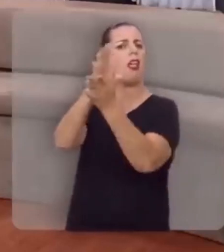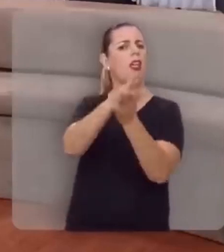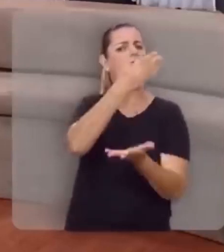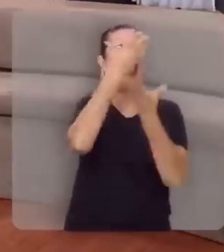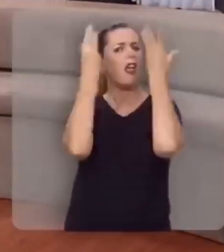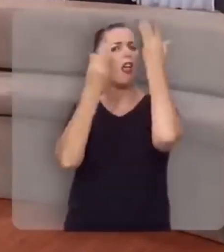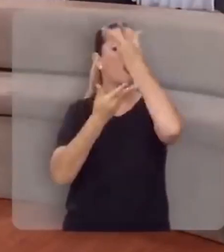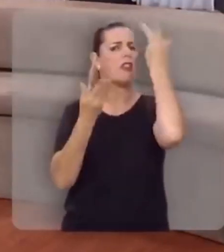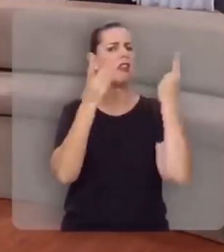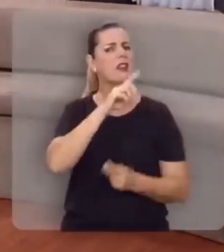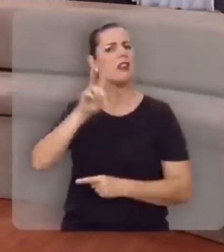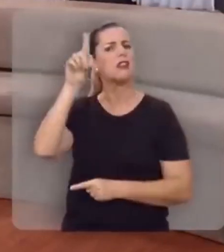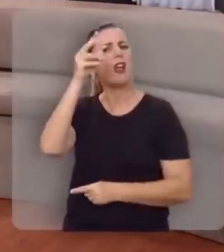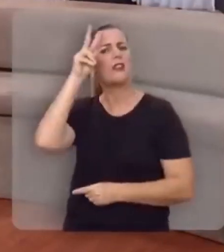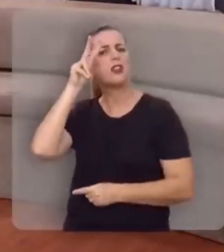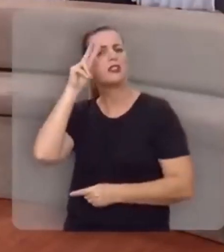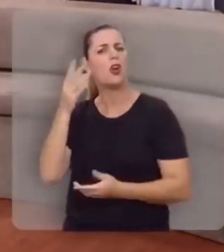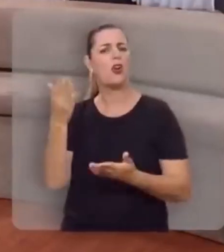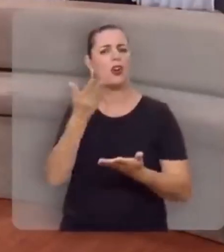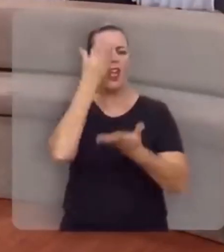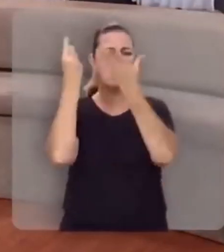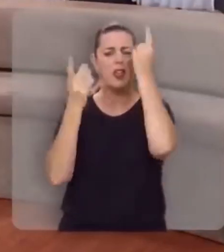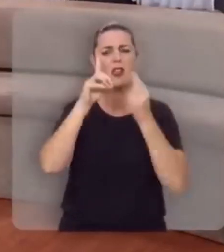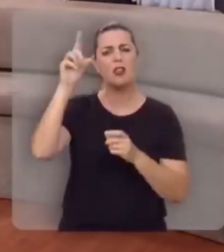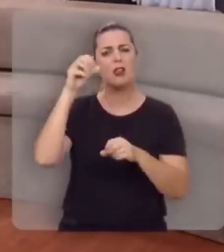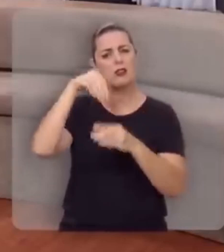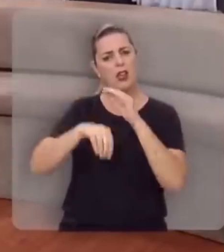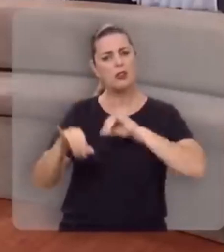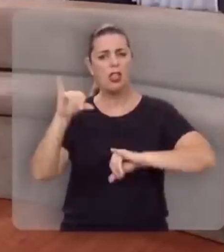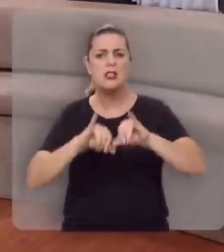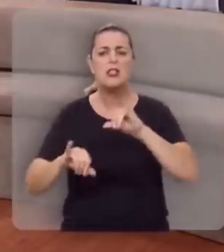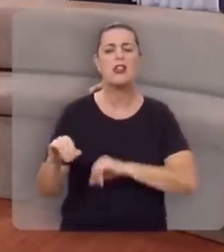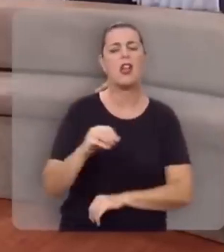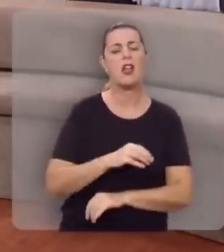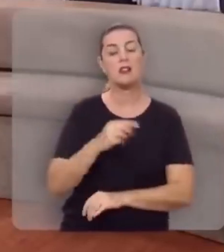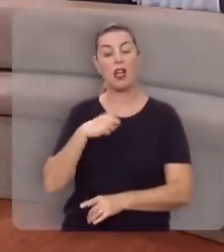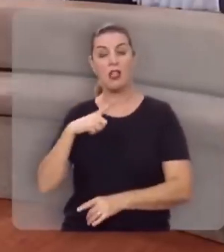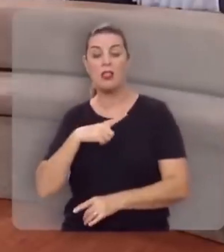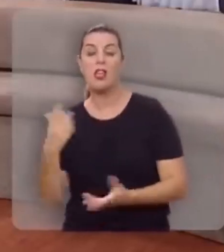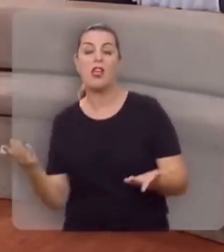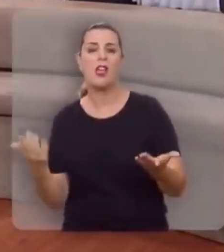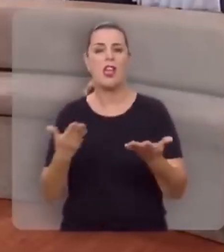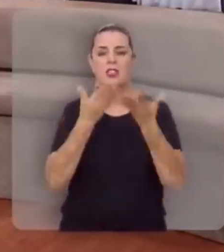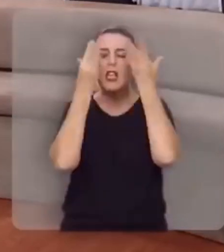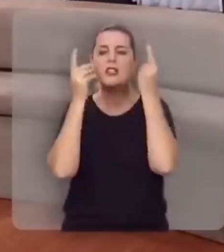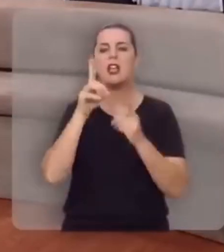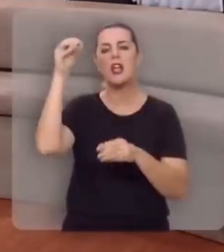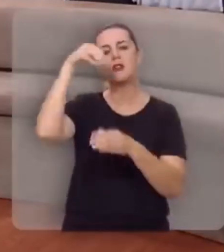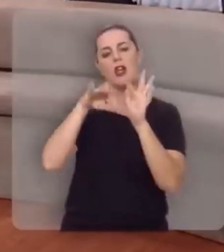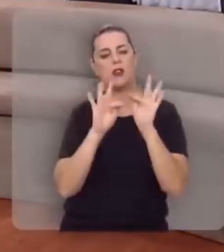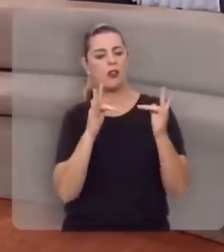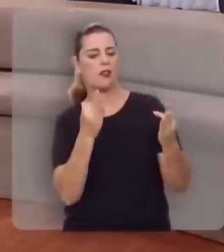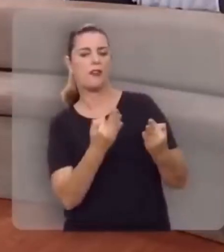história, tentam banir Deus da ciência, tentam banir Deus da família, tentam destruir o conceito de